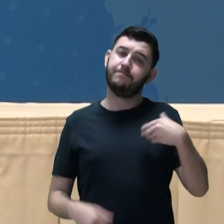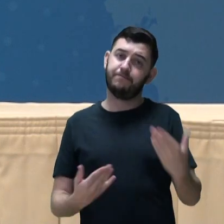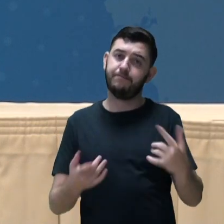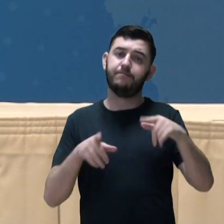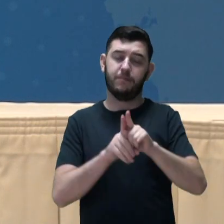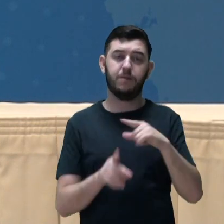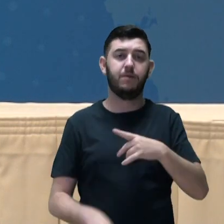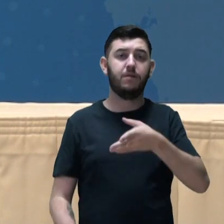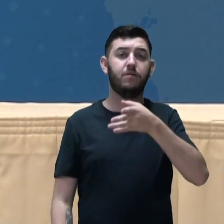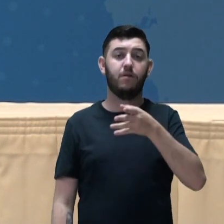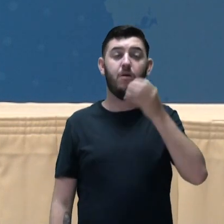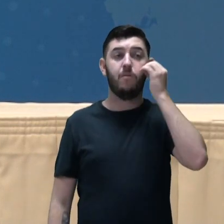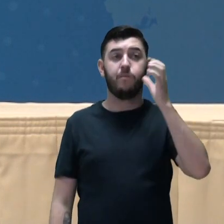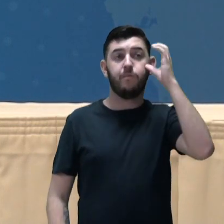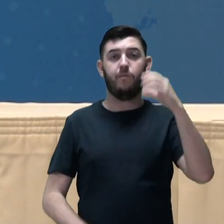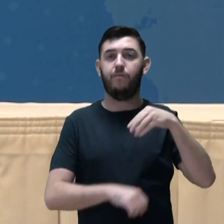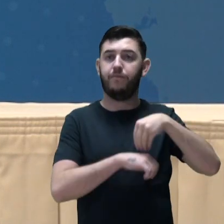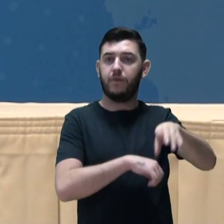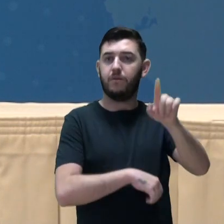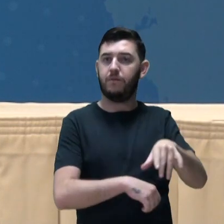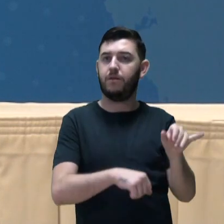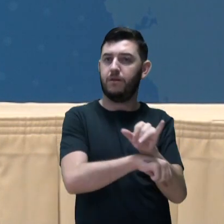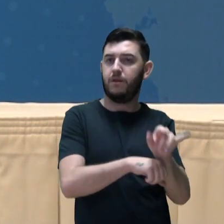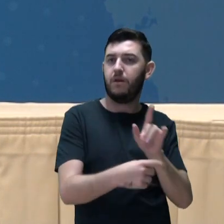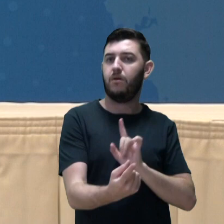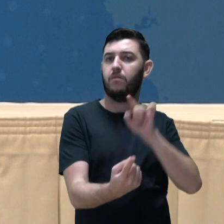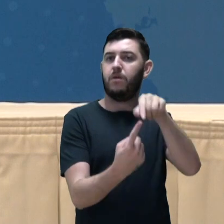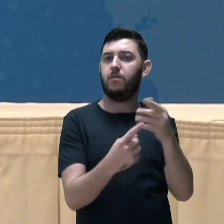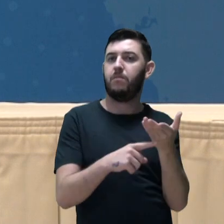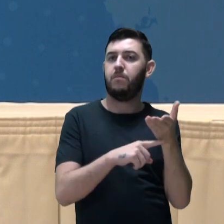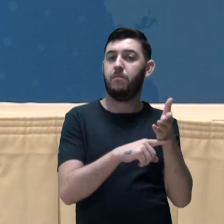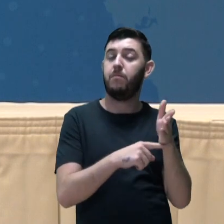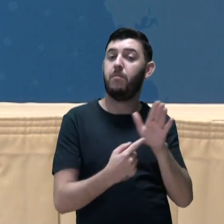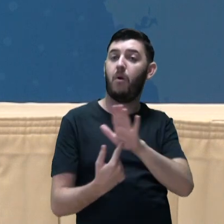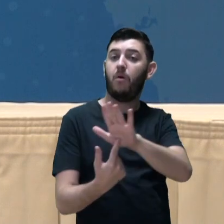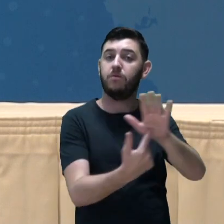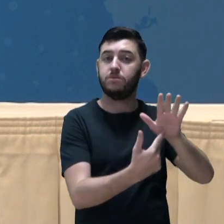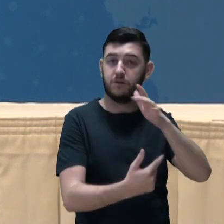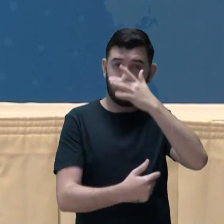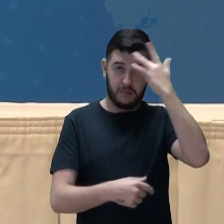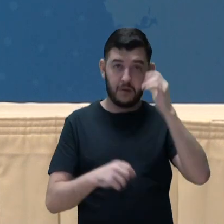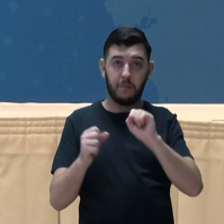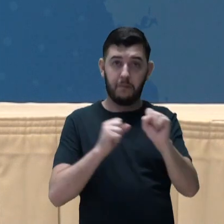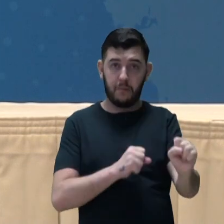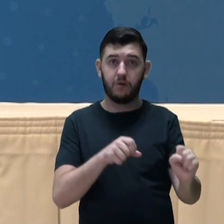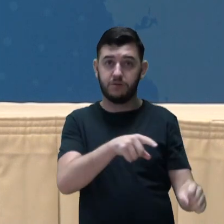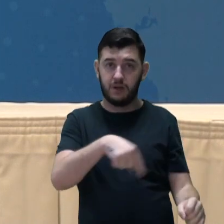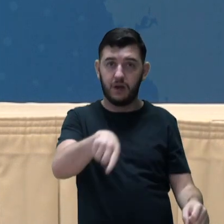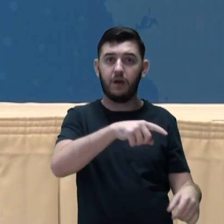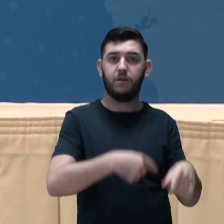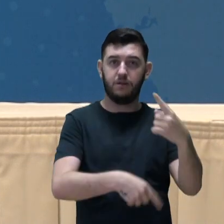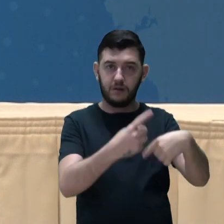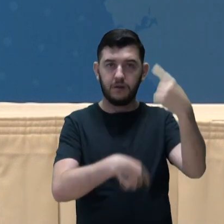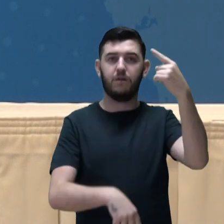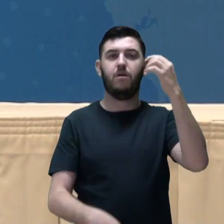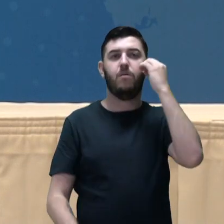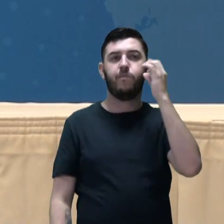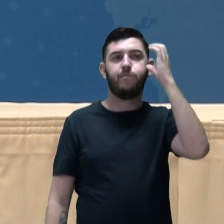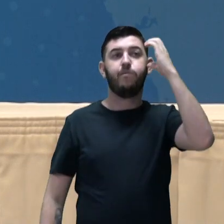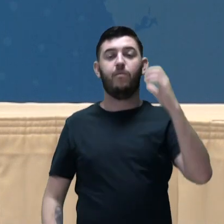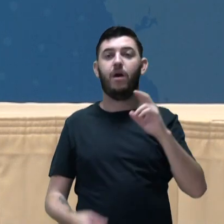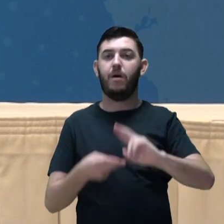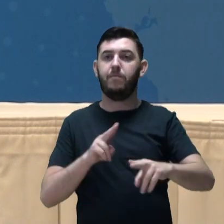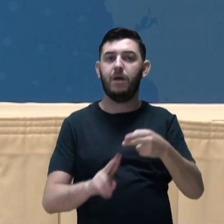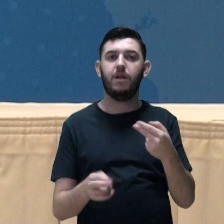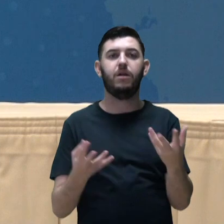levar conhecimento é estratégico nesse sentido, para mostrar para as pessoas, primeiro, que elas podem desenvolver um conjunto de conhecimentos,